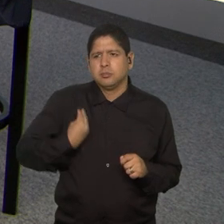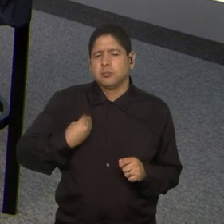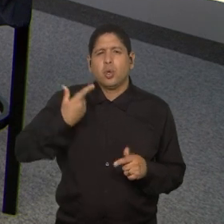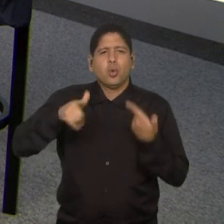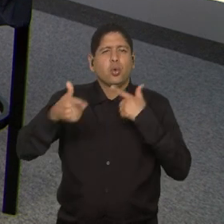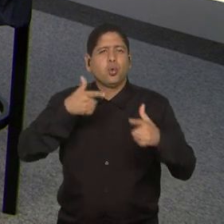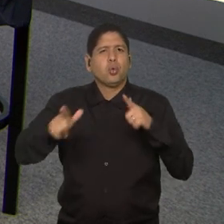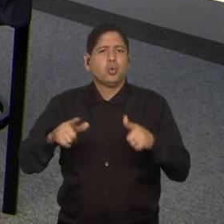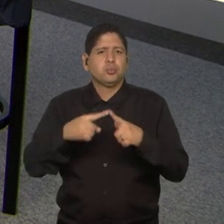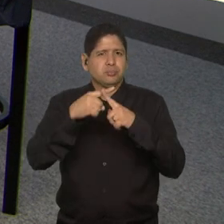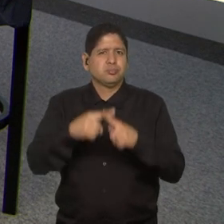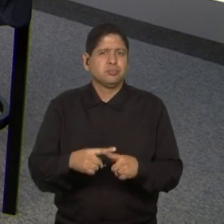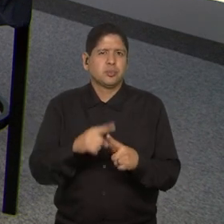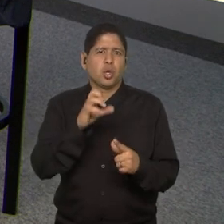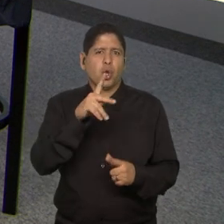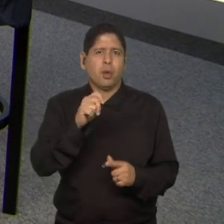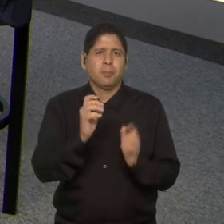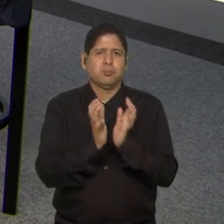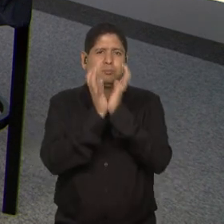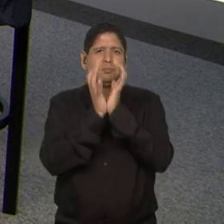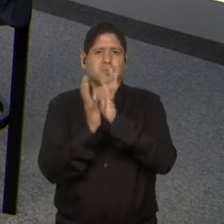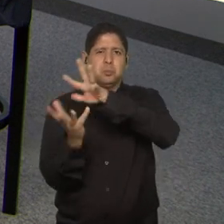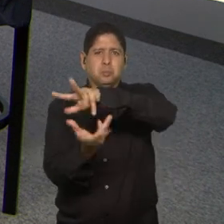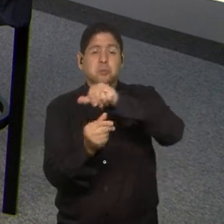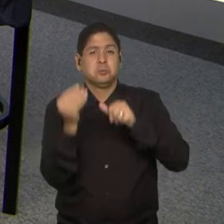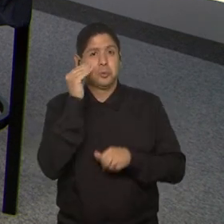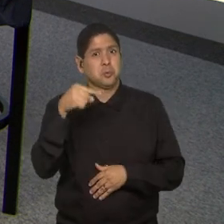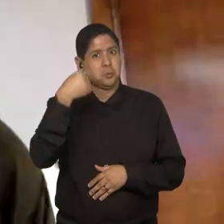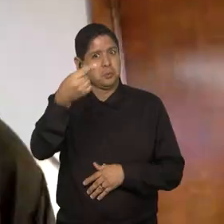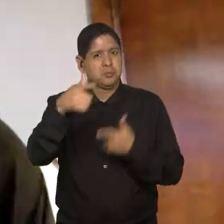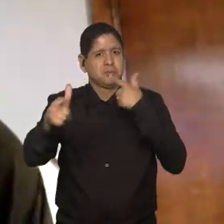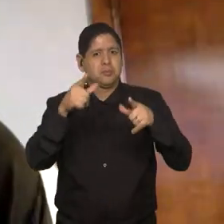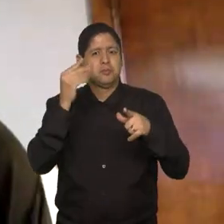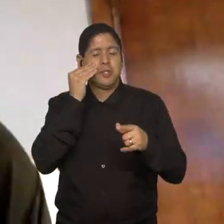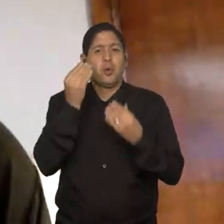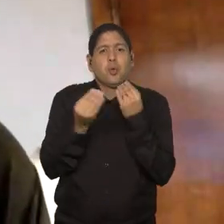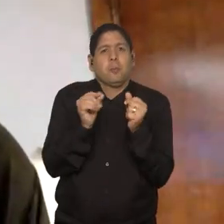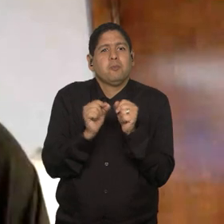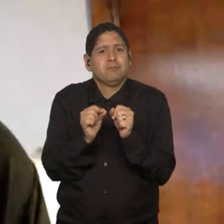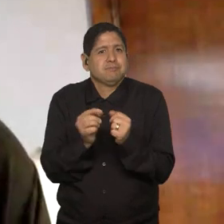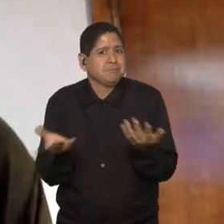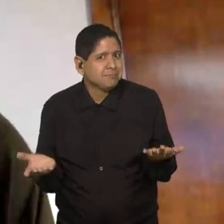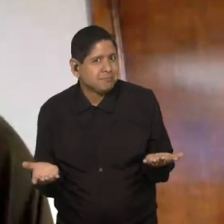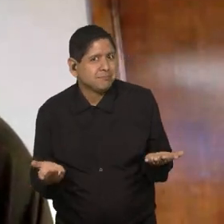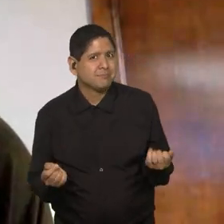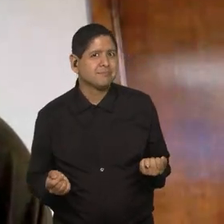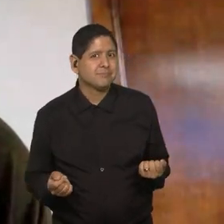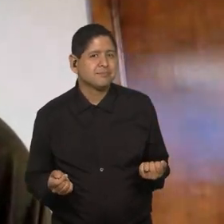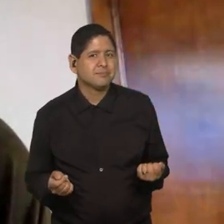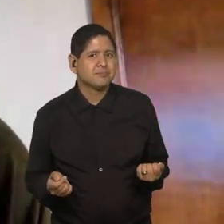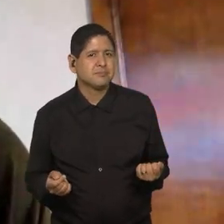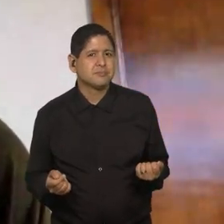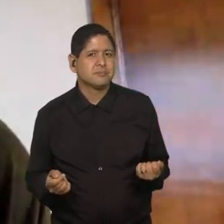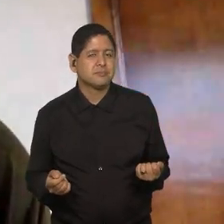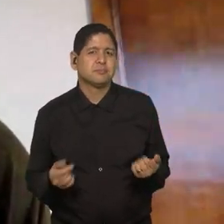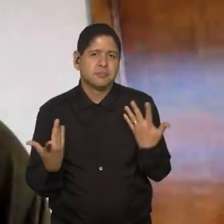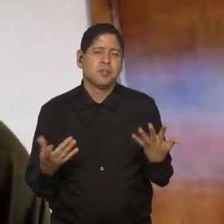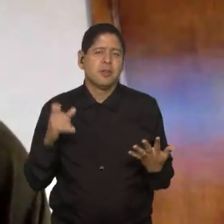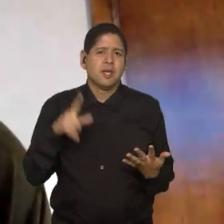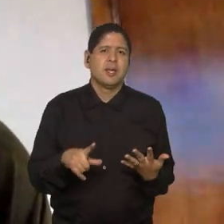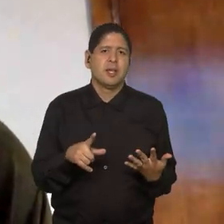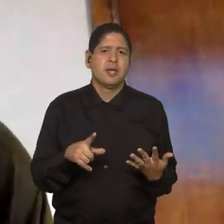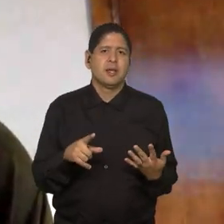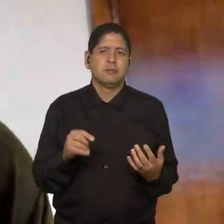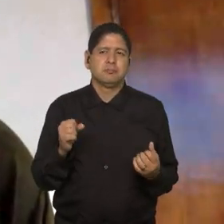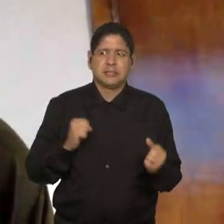próximos aí durante a própria Copa do Mundo, na volta, dando como é que foi, tá? E é isso, vamos